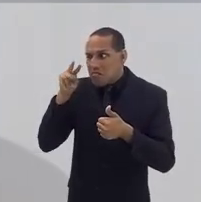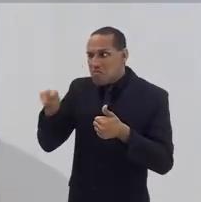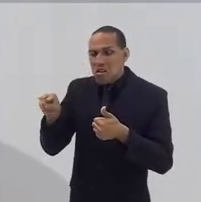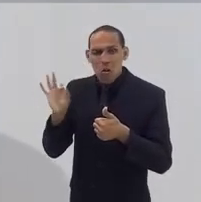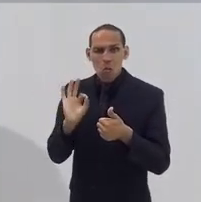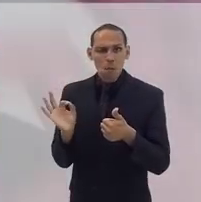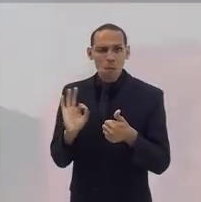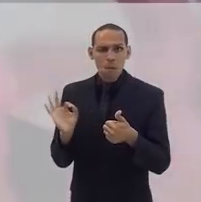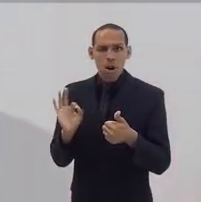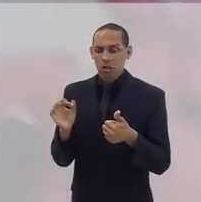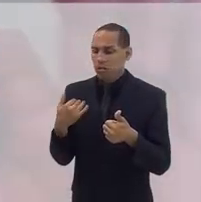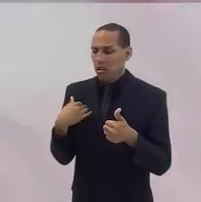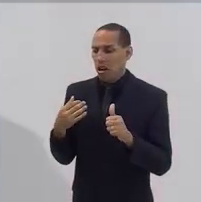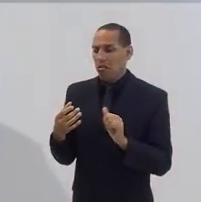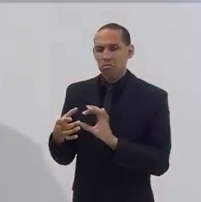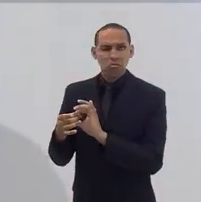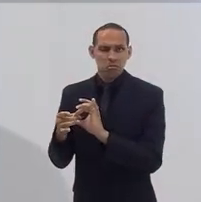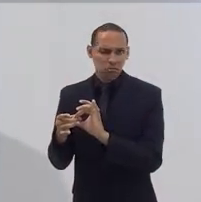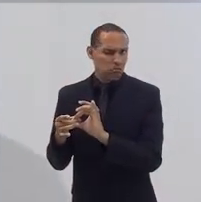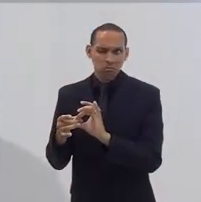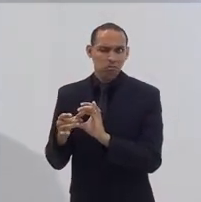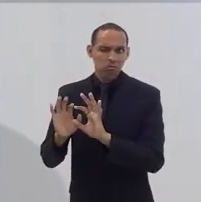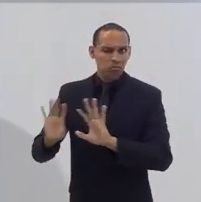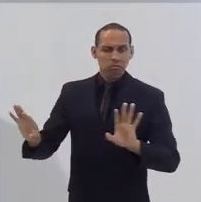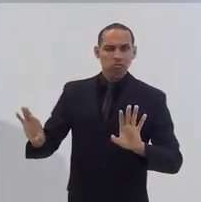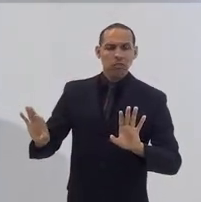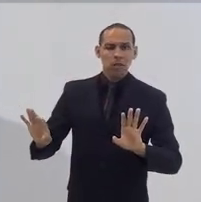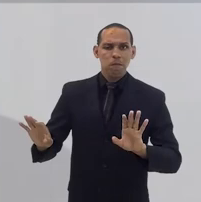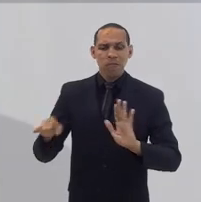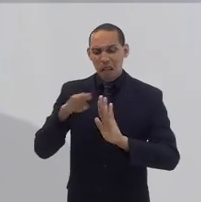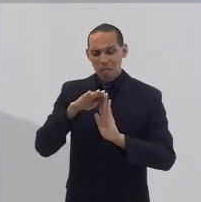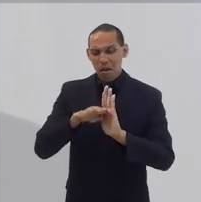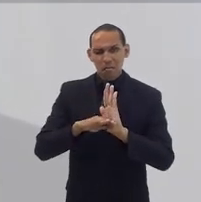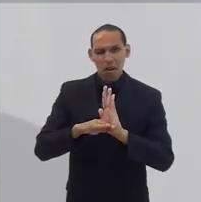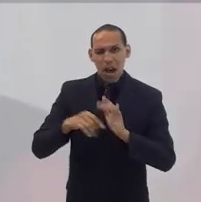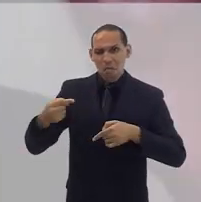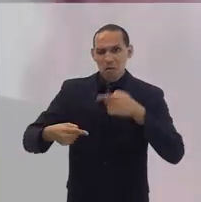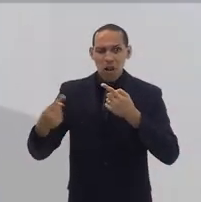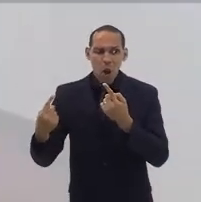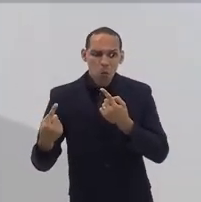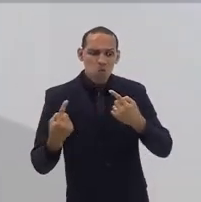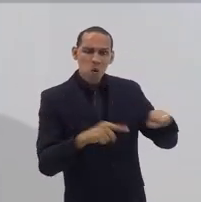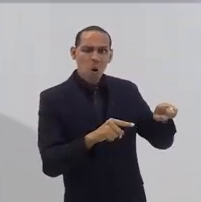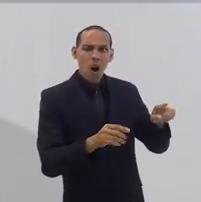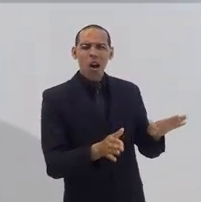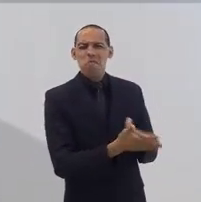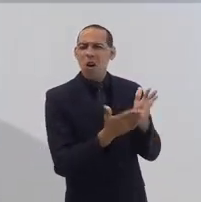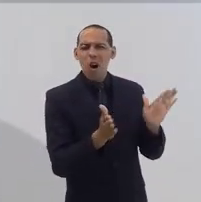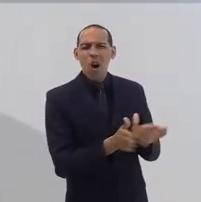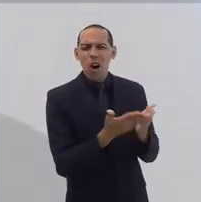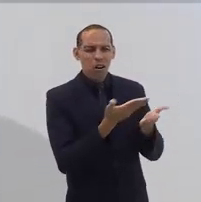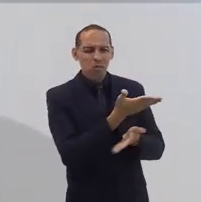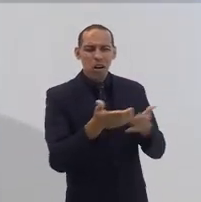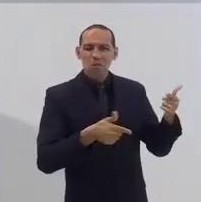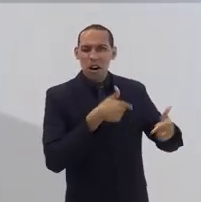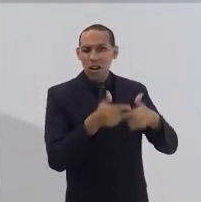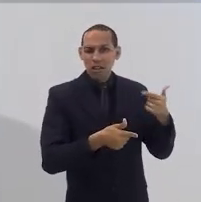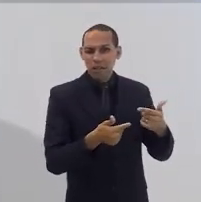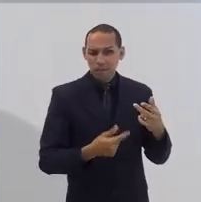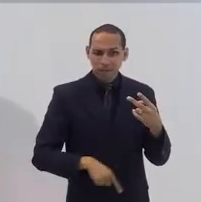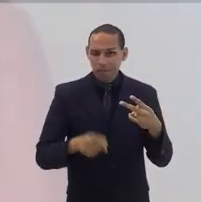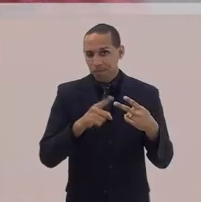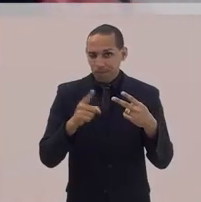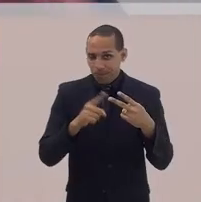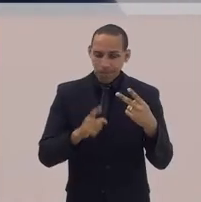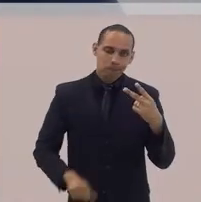Não vejo ali sensibilidade popular, pelo contrário. Vejo uma pauta política contra o povo pobre e trabalhador do nosso país.